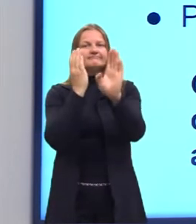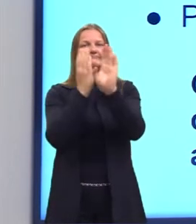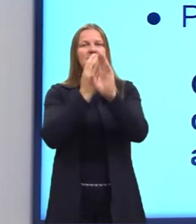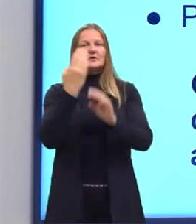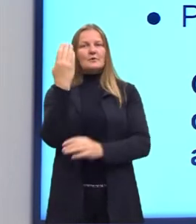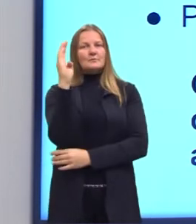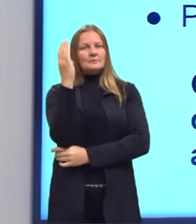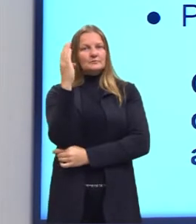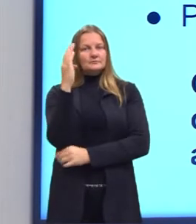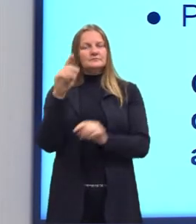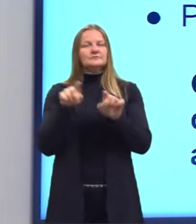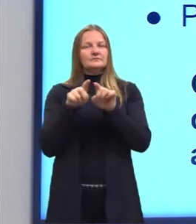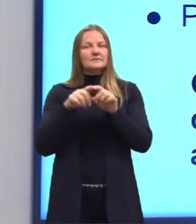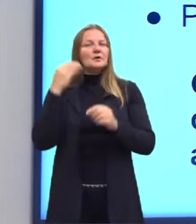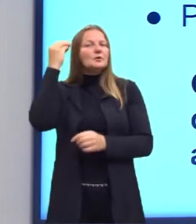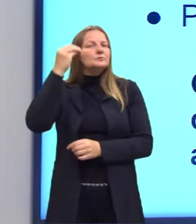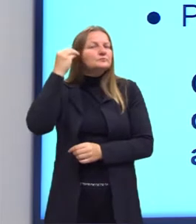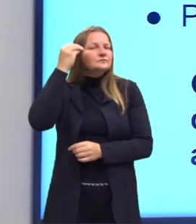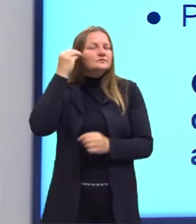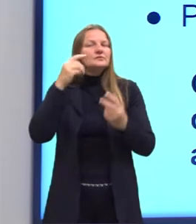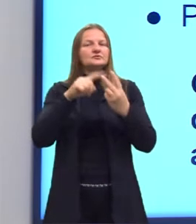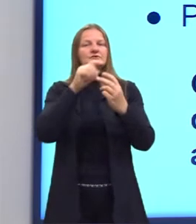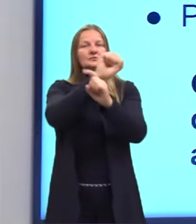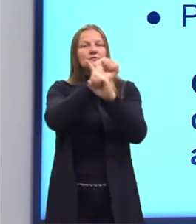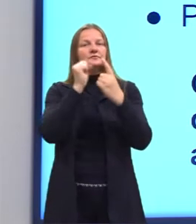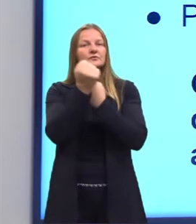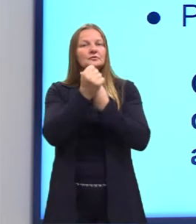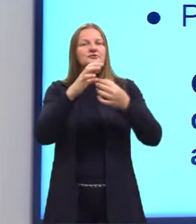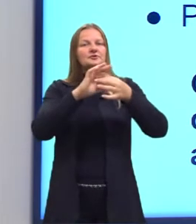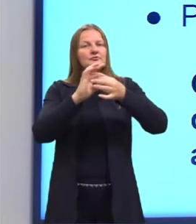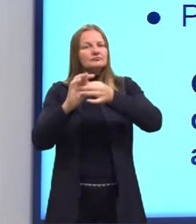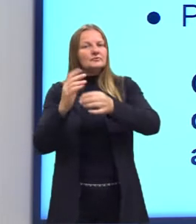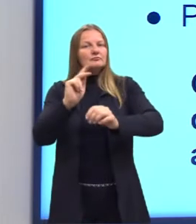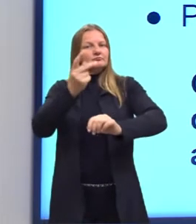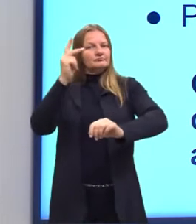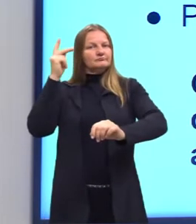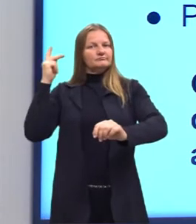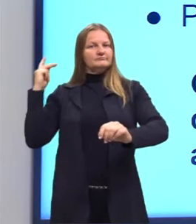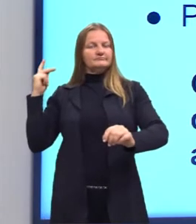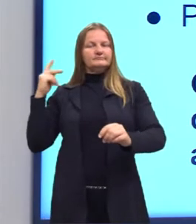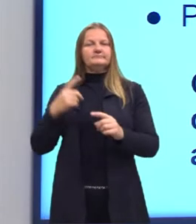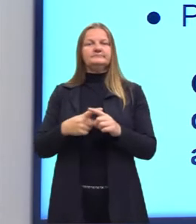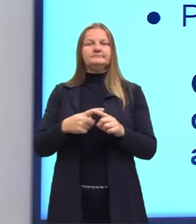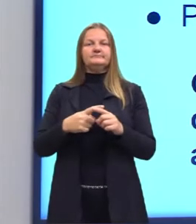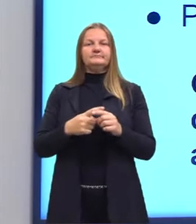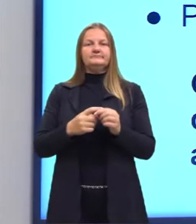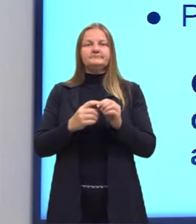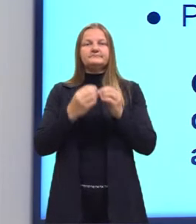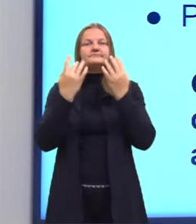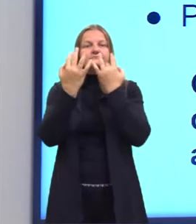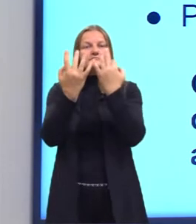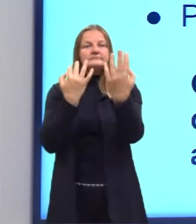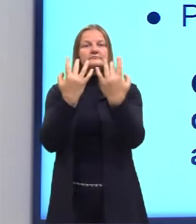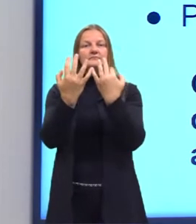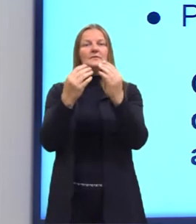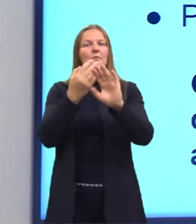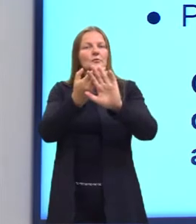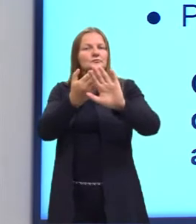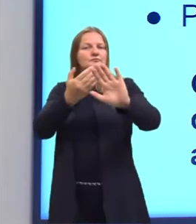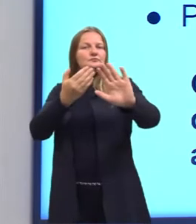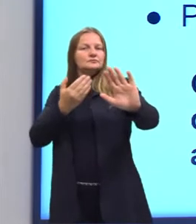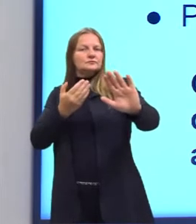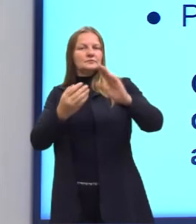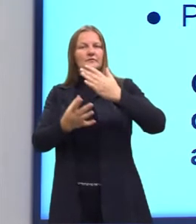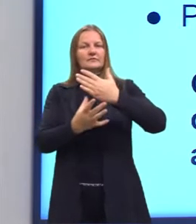biologia, a psicologia e a sociologia da época. Então, é nisso que o naturalismo se afasta um pouquinho do